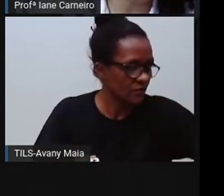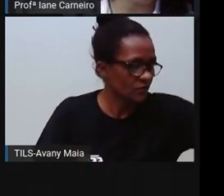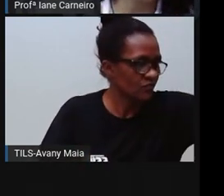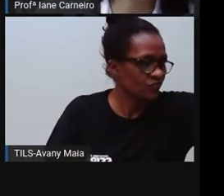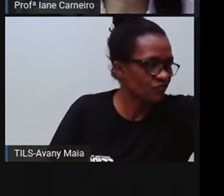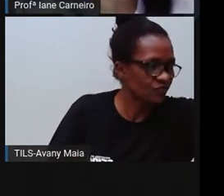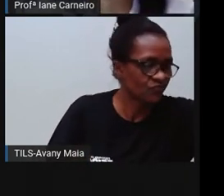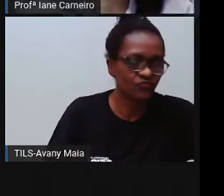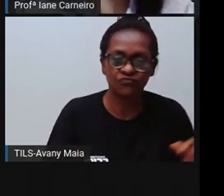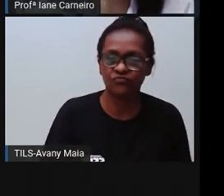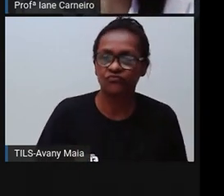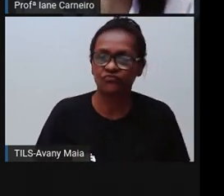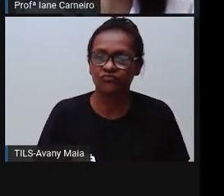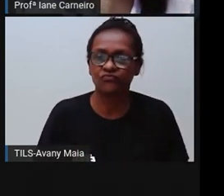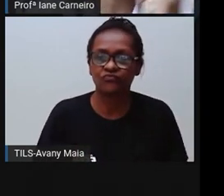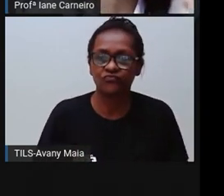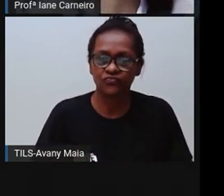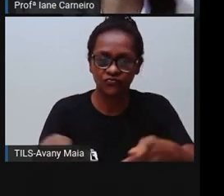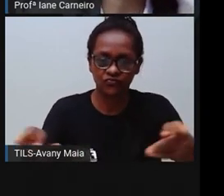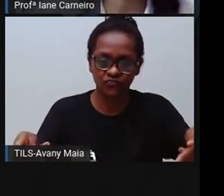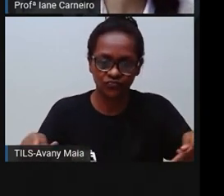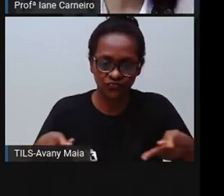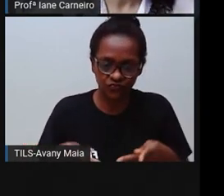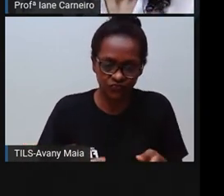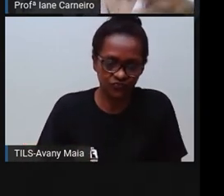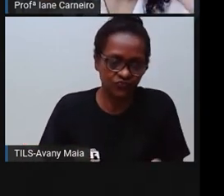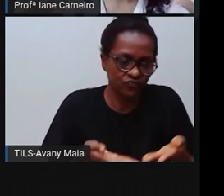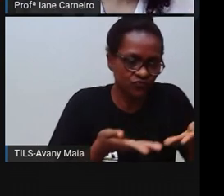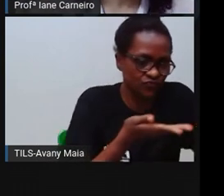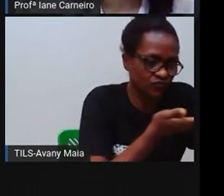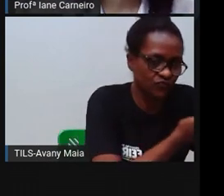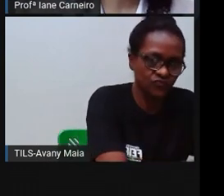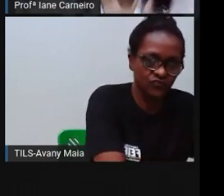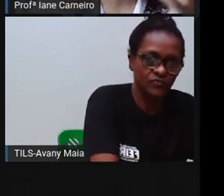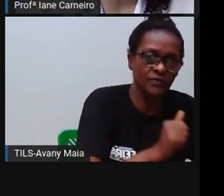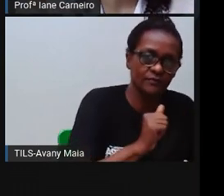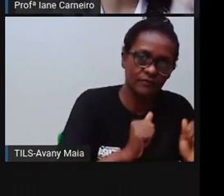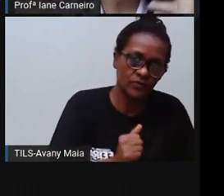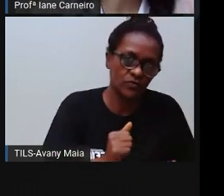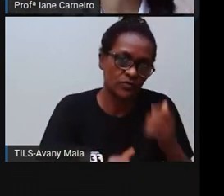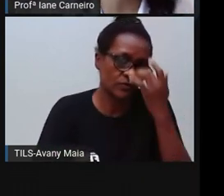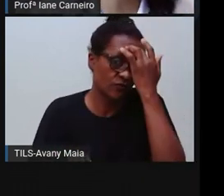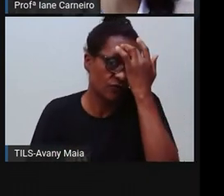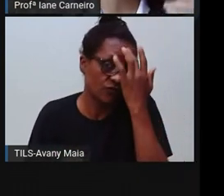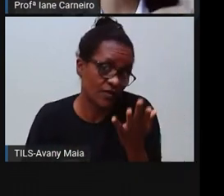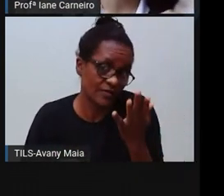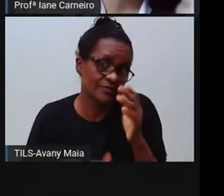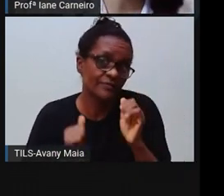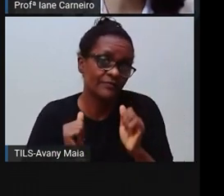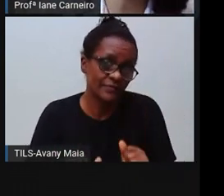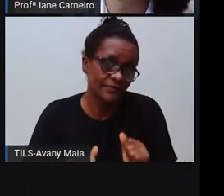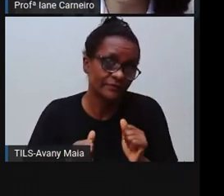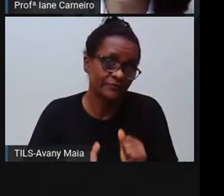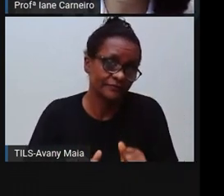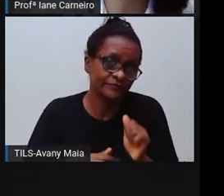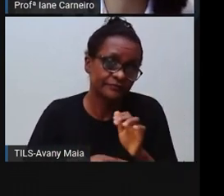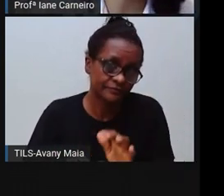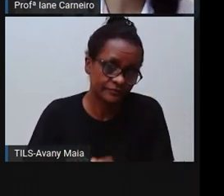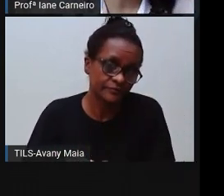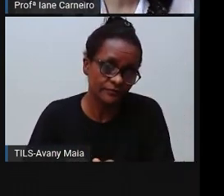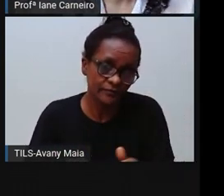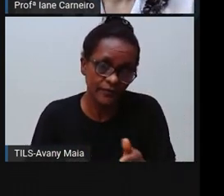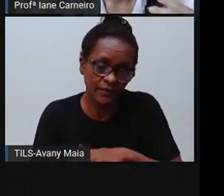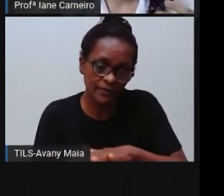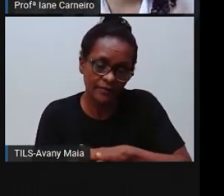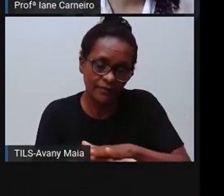ajudar a tirar a louça suja da mesa, né? Então, hábitos são coisas que as crianças podem ajudar em casa,